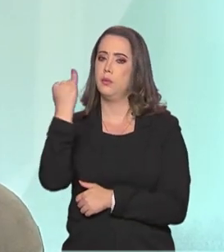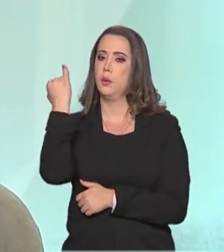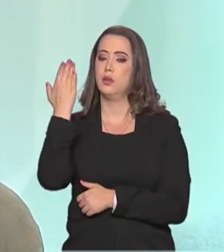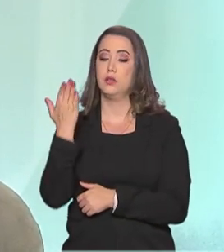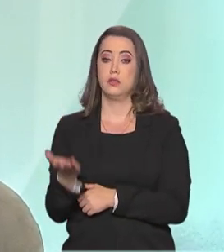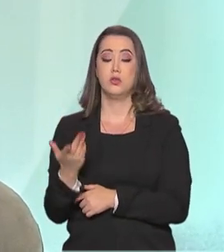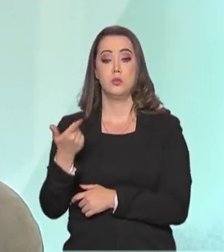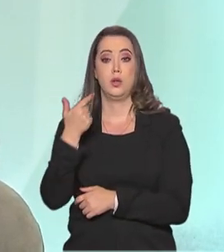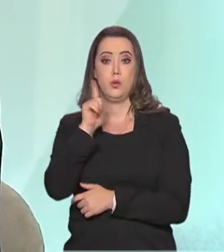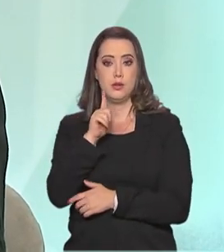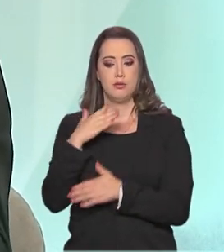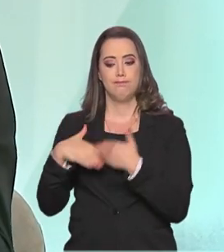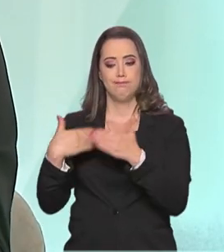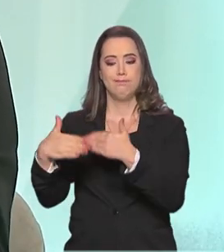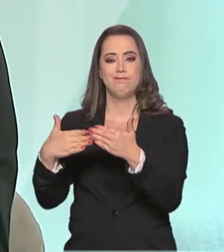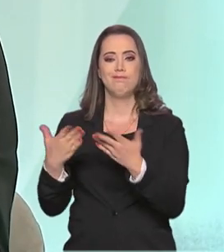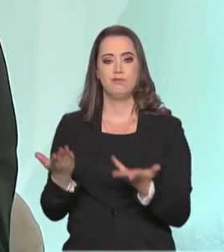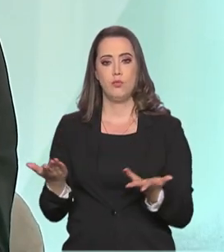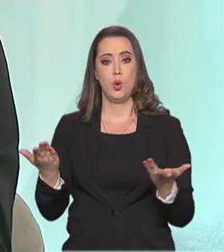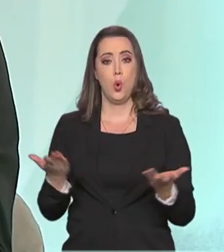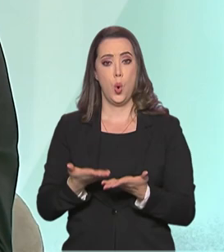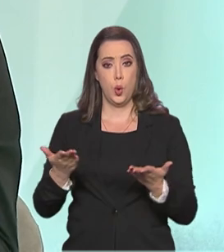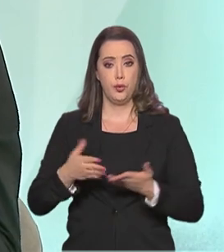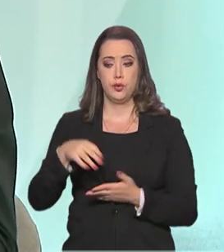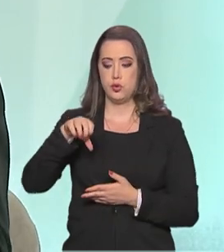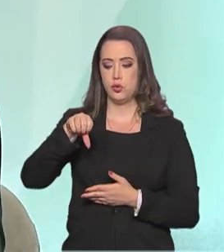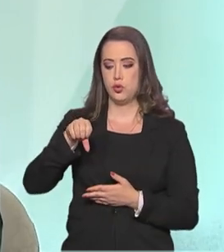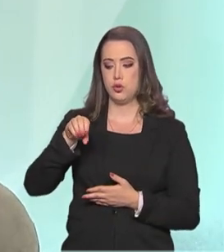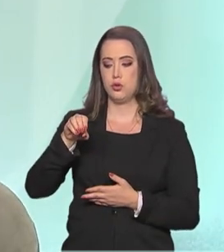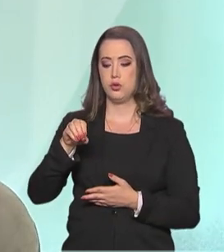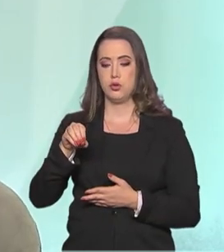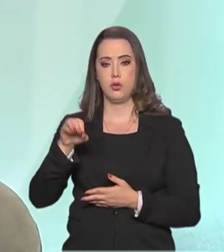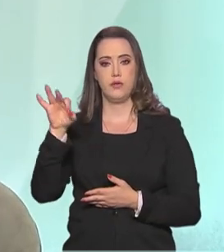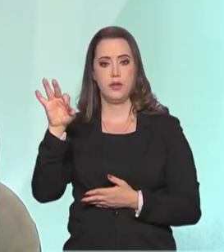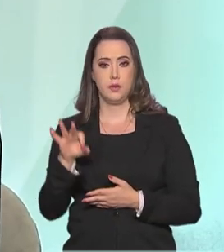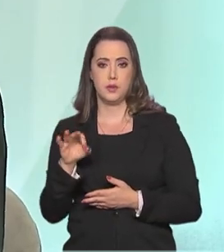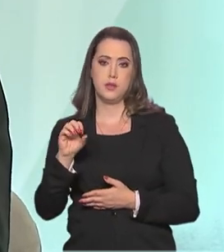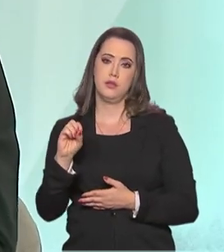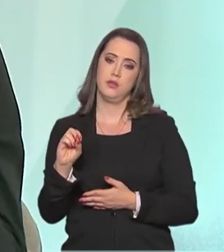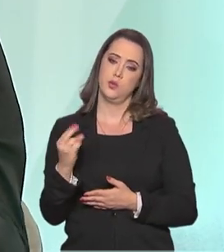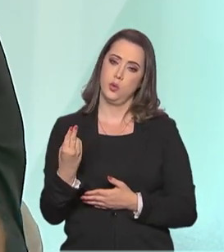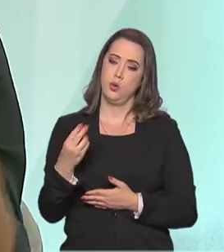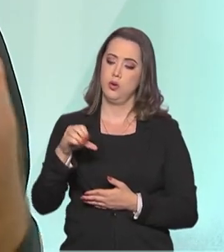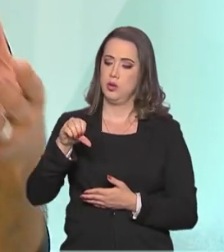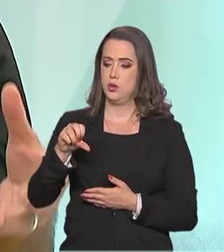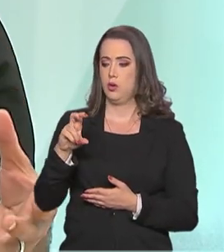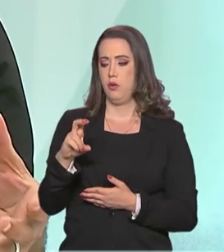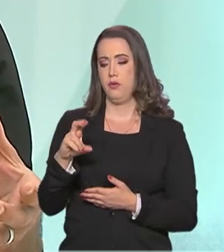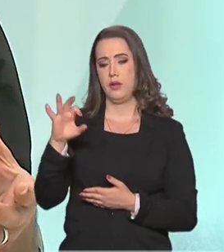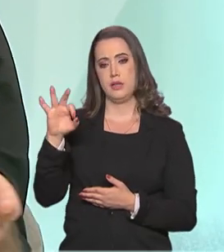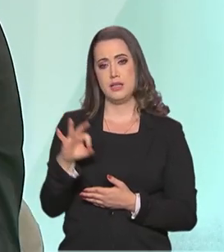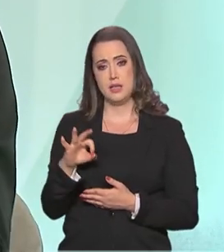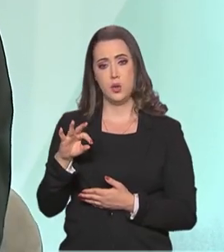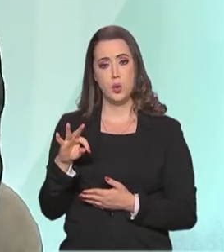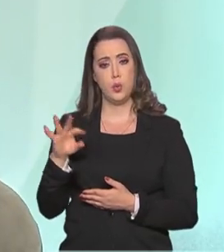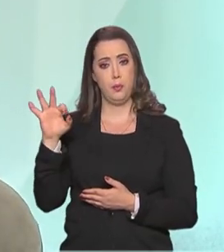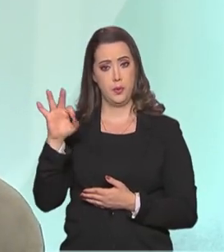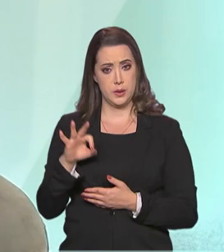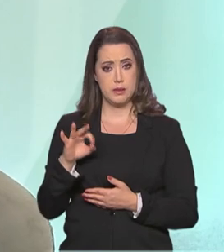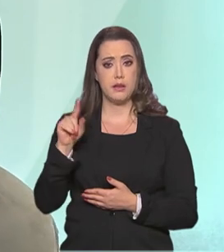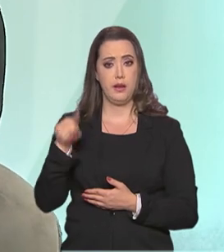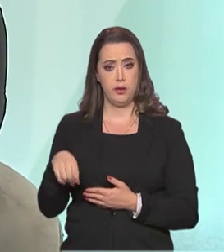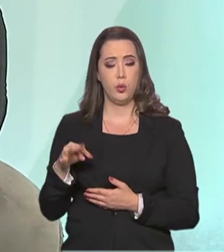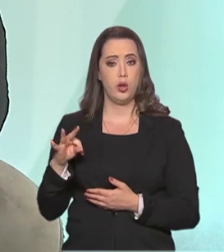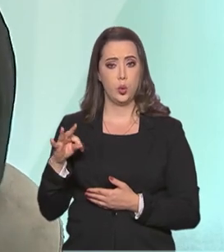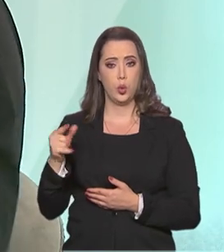para a sobrevivência. Hoje, 90% ou 95% quase do financiamento nacional vem através